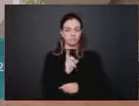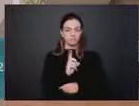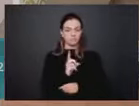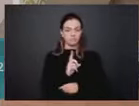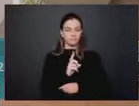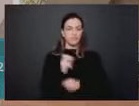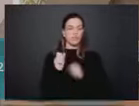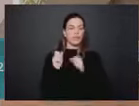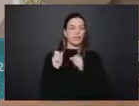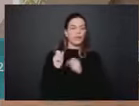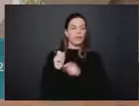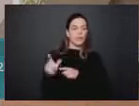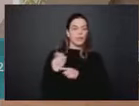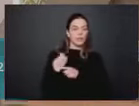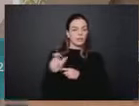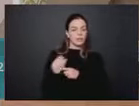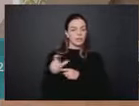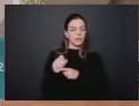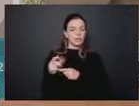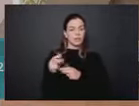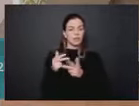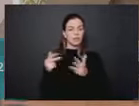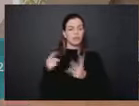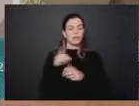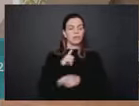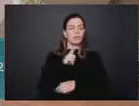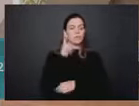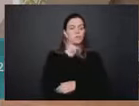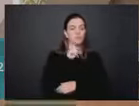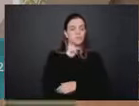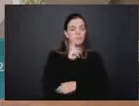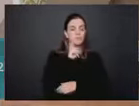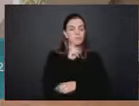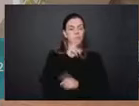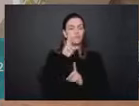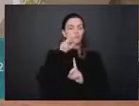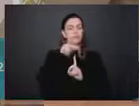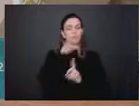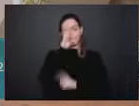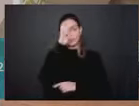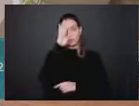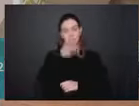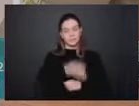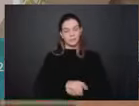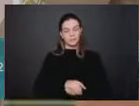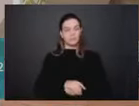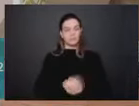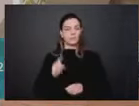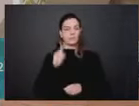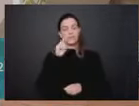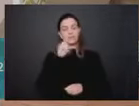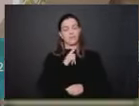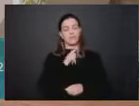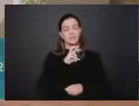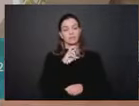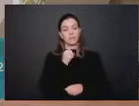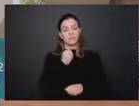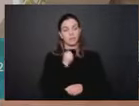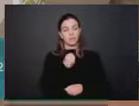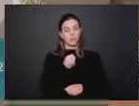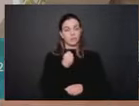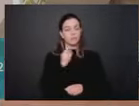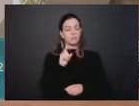autoguarda tem, nos Estados Unidos da América, a sua maior referência. Lá, existem 58 mil unidades de operação.